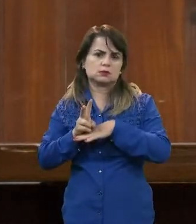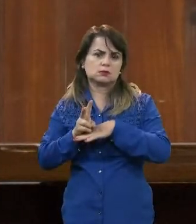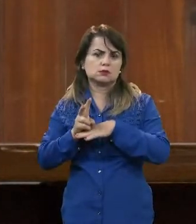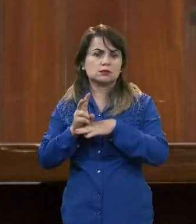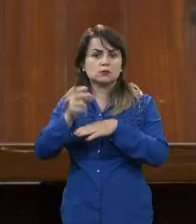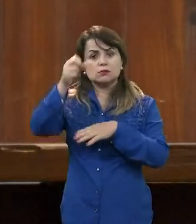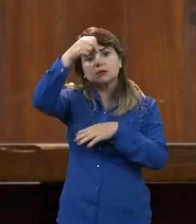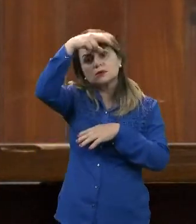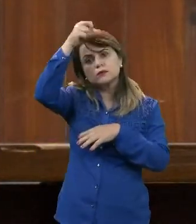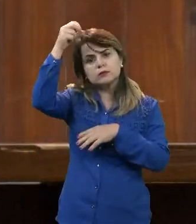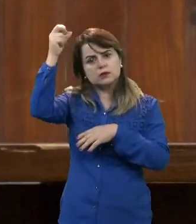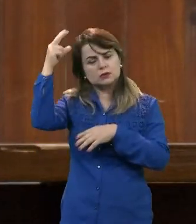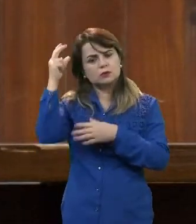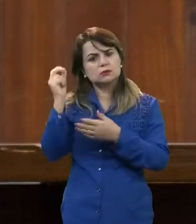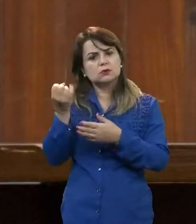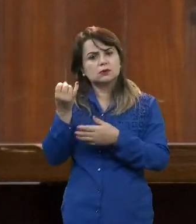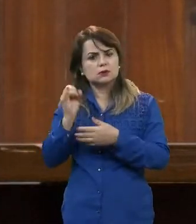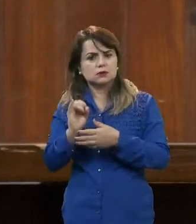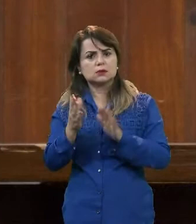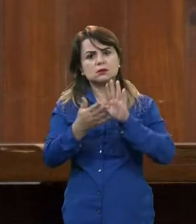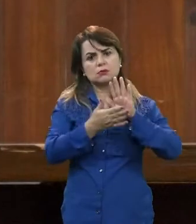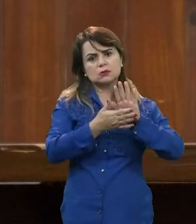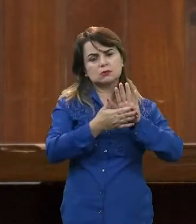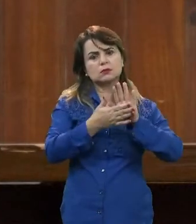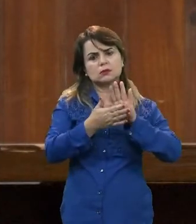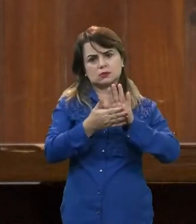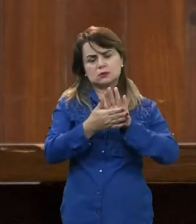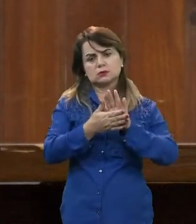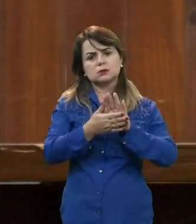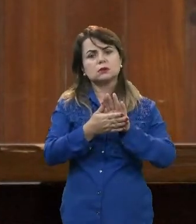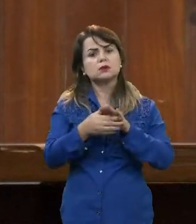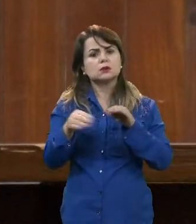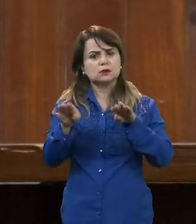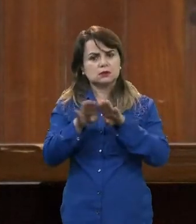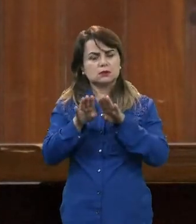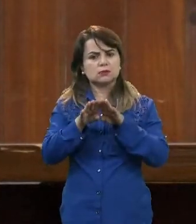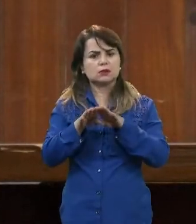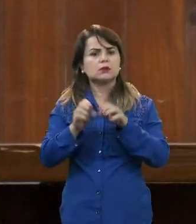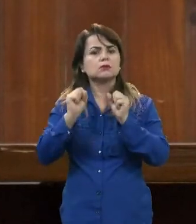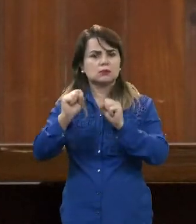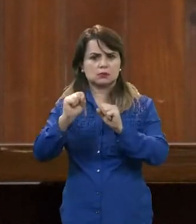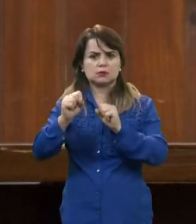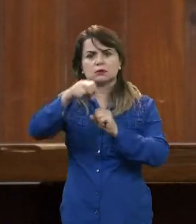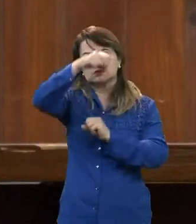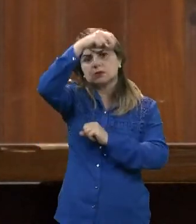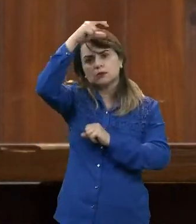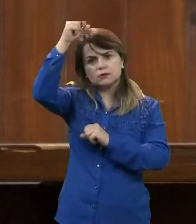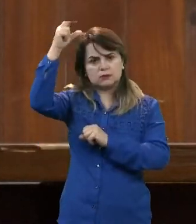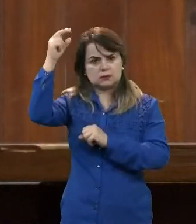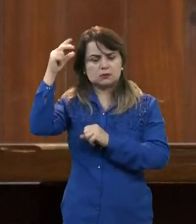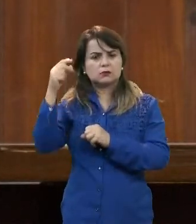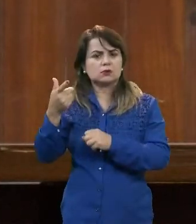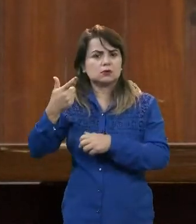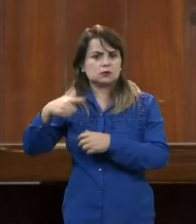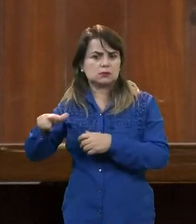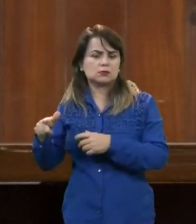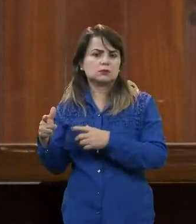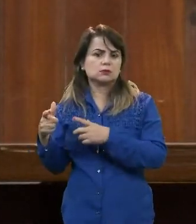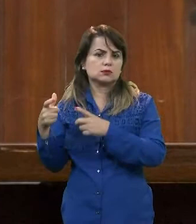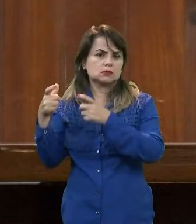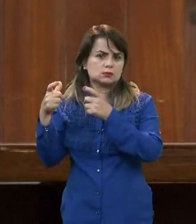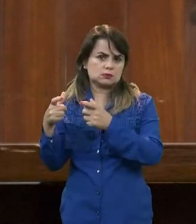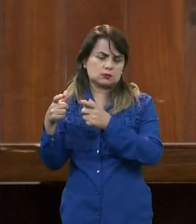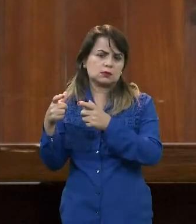Prefeitura. Então, se houver isso, essa proposta também é válida para a Prefeitura e para as demais autarquias envolvidas na